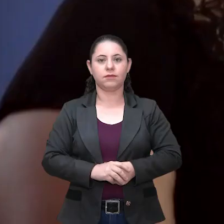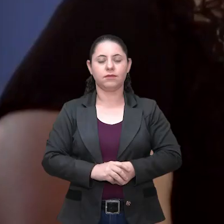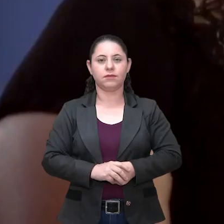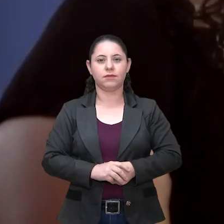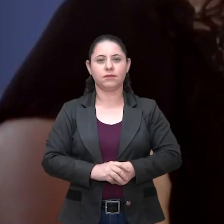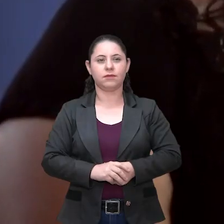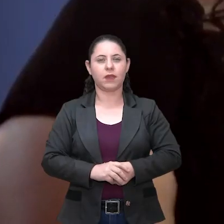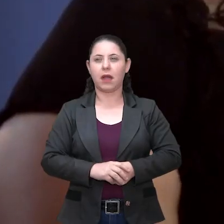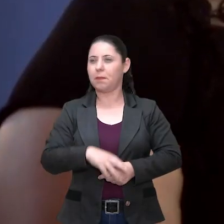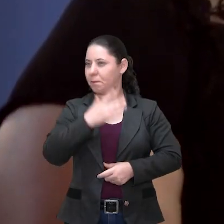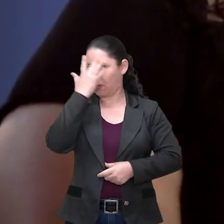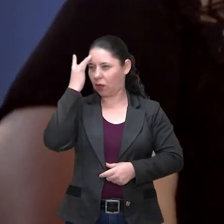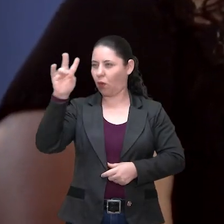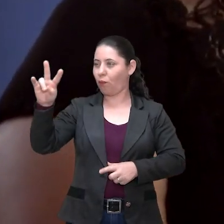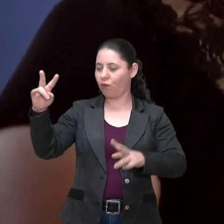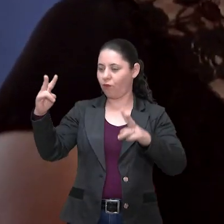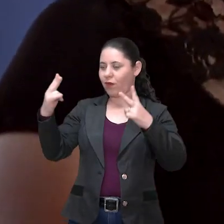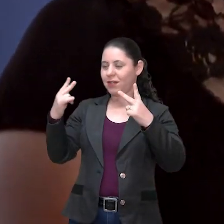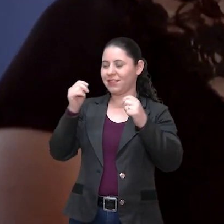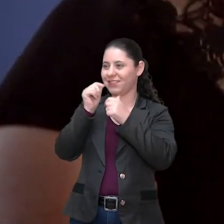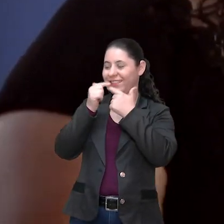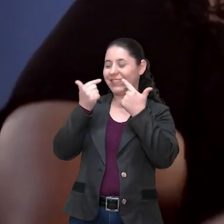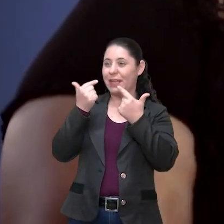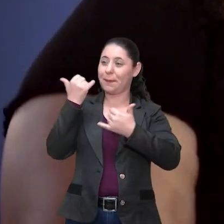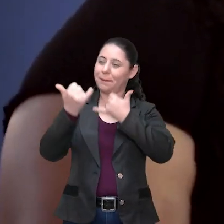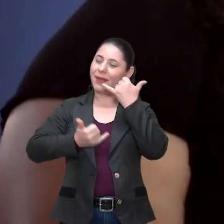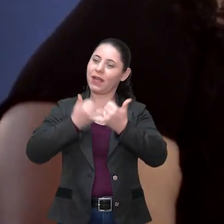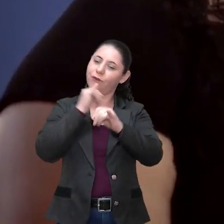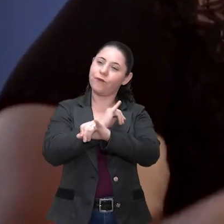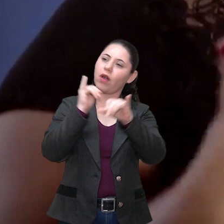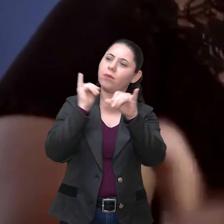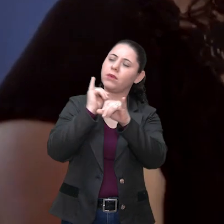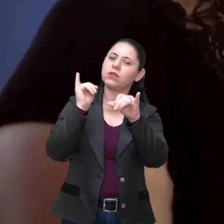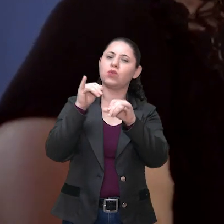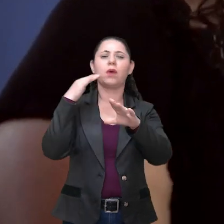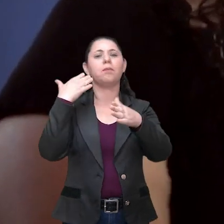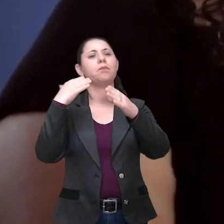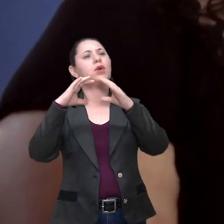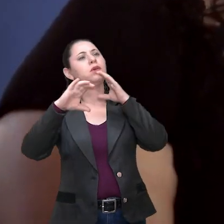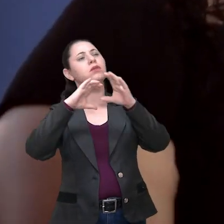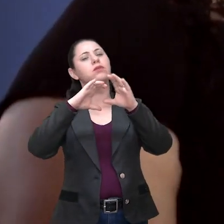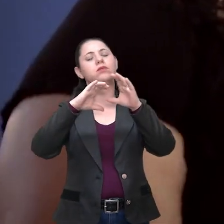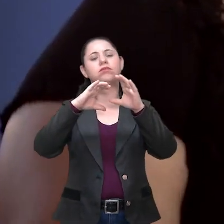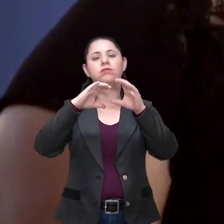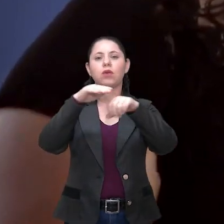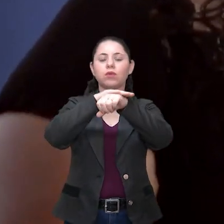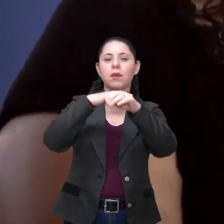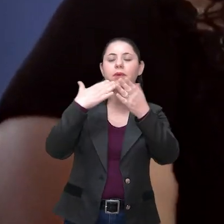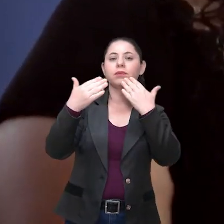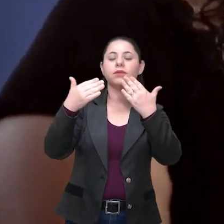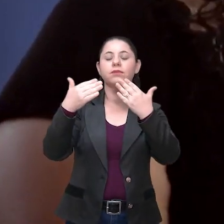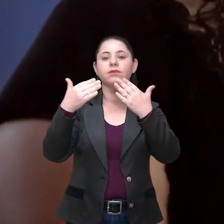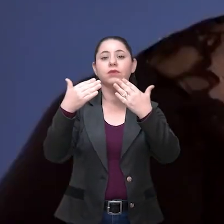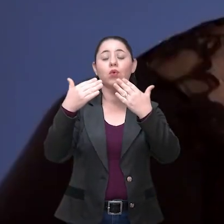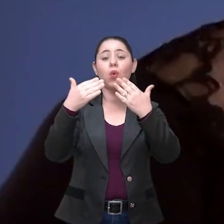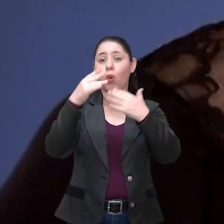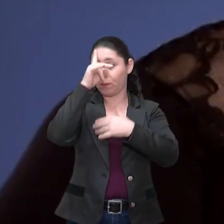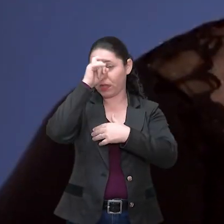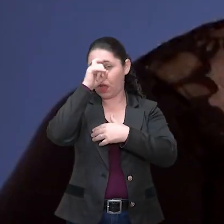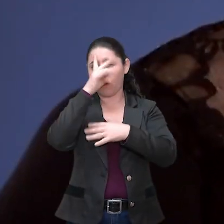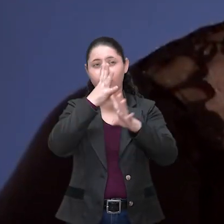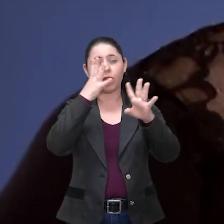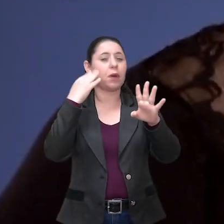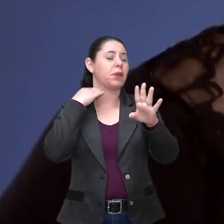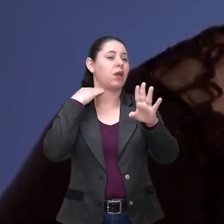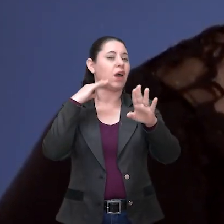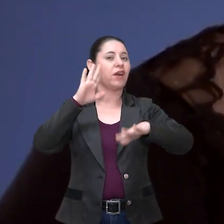As pessoas sempre me veem sorrindo, veem brincando, me veem lendo informações, me veem conversando no hospital, filha de banco, qualquer canto. E às vezes